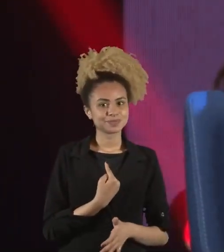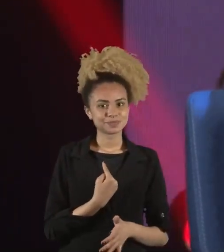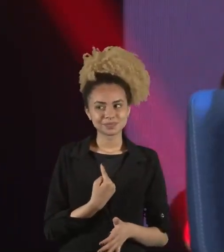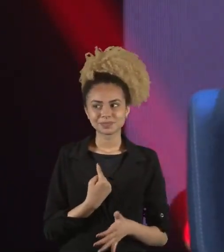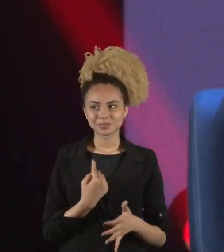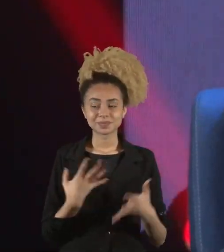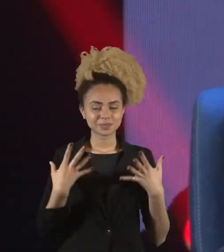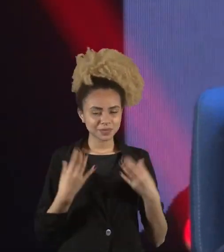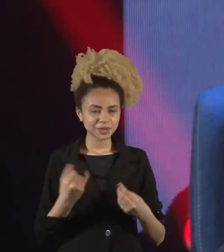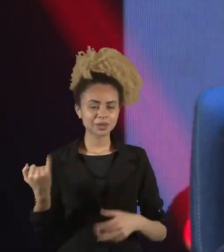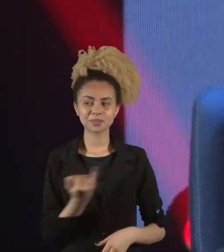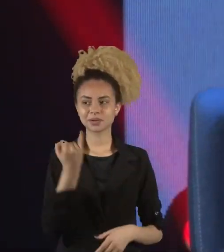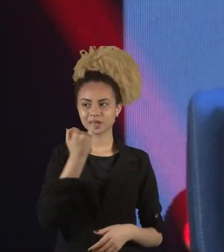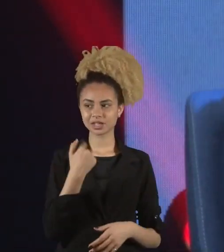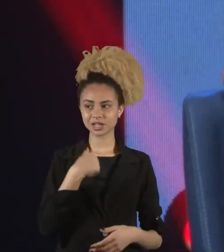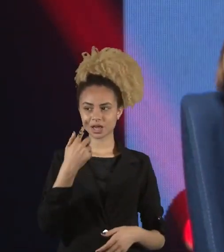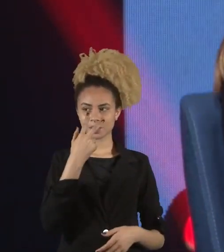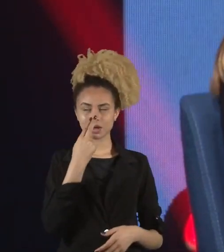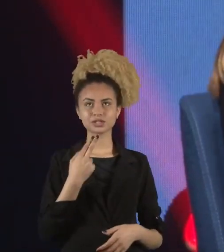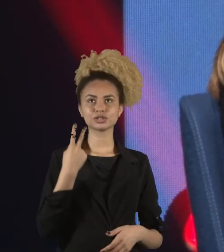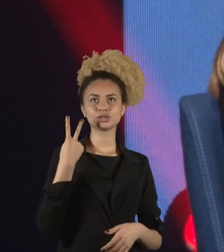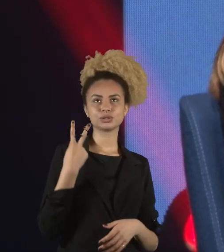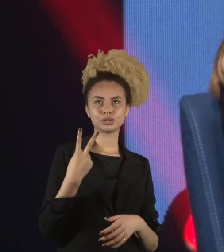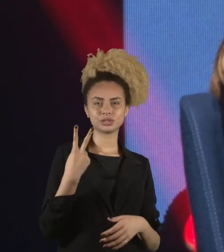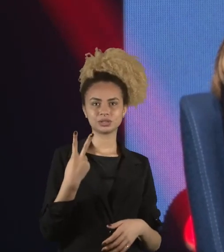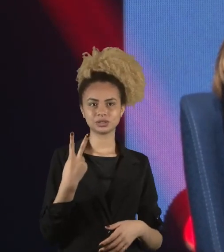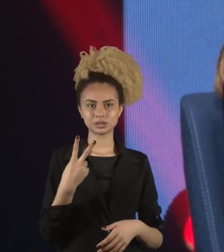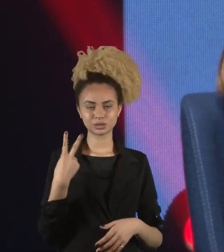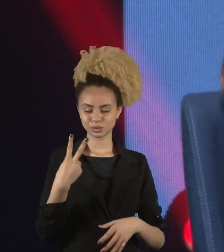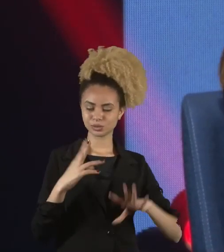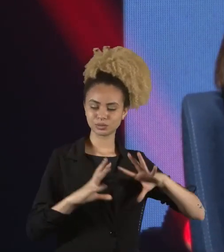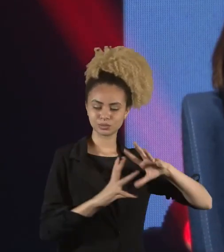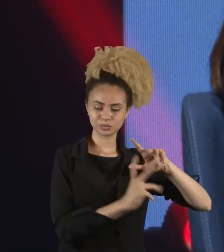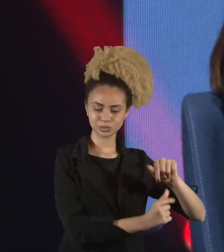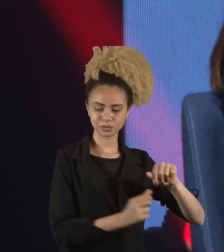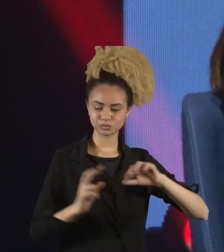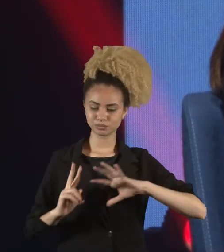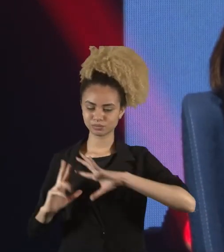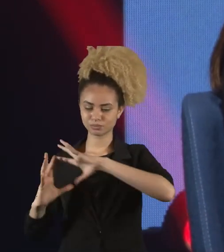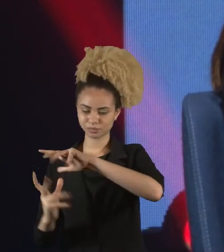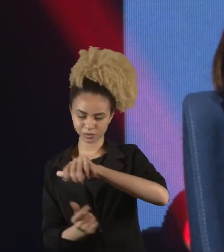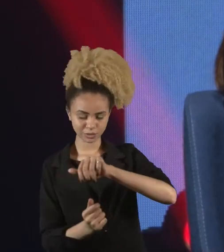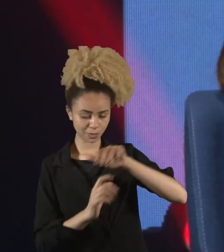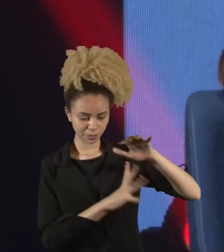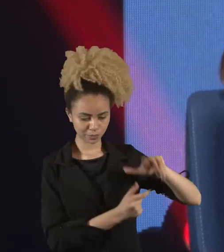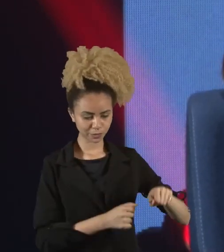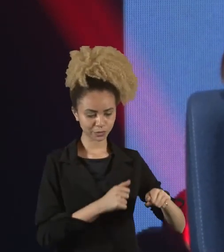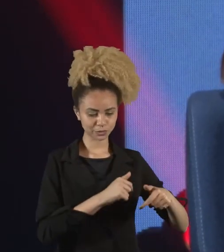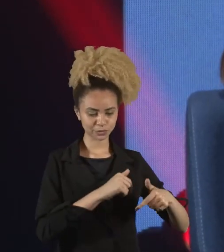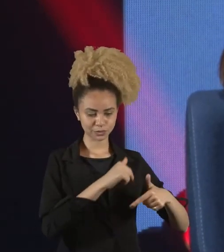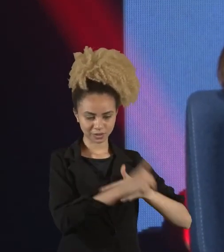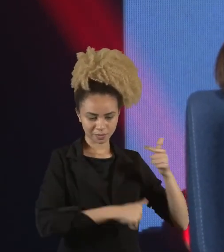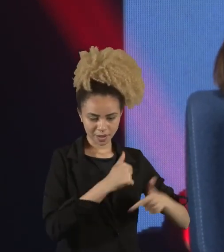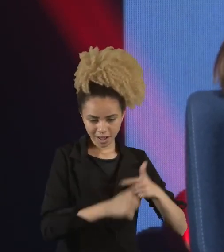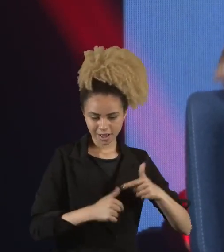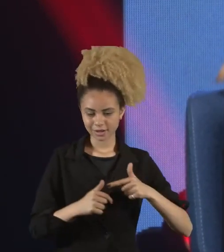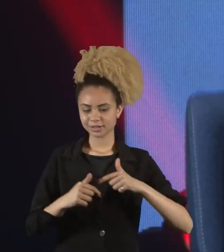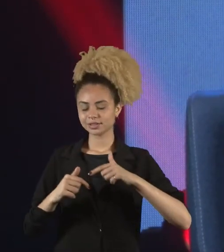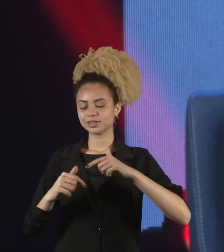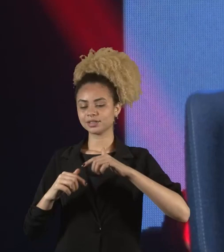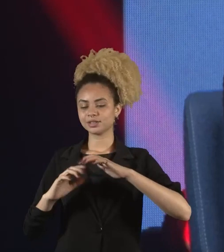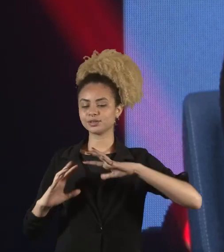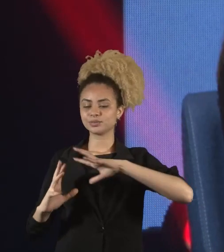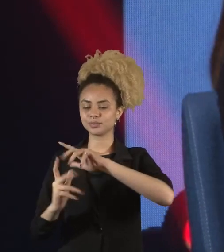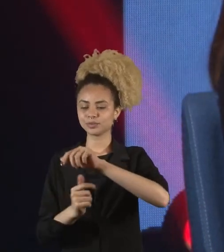muito importante. Eu acho que nos dois mundos, no mundo corporativo e no mundo do empreendedorismo, você tem